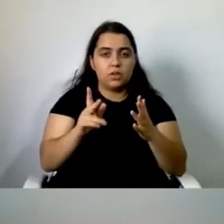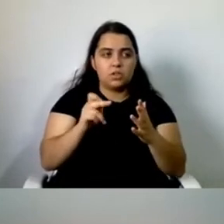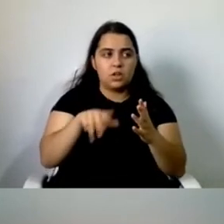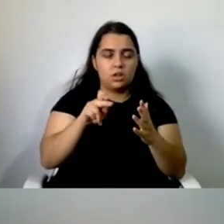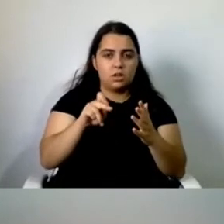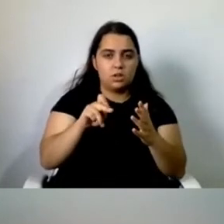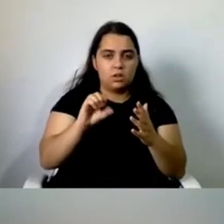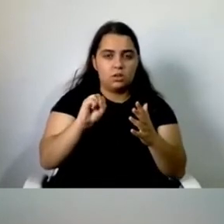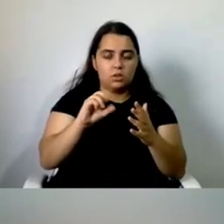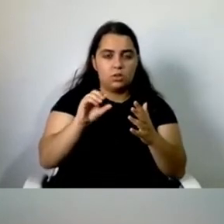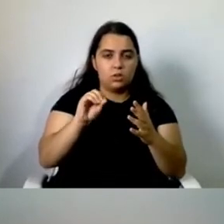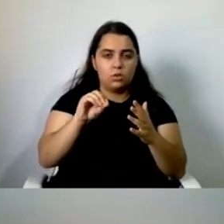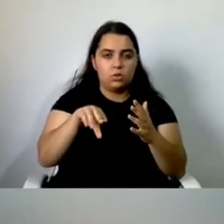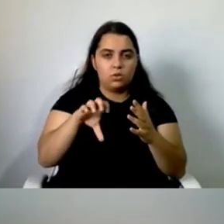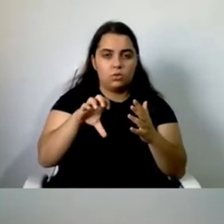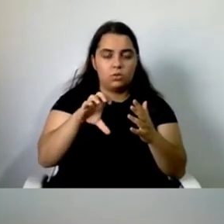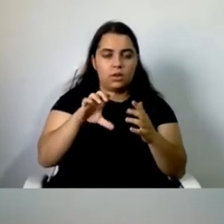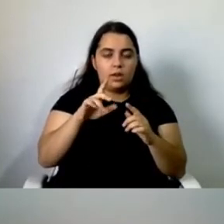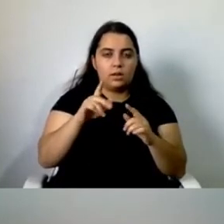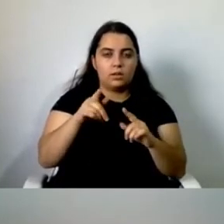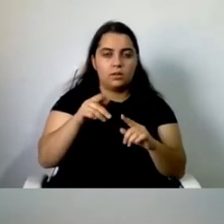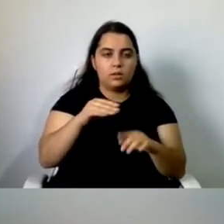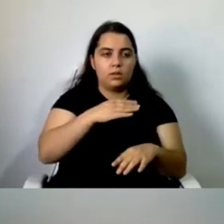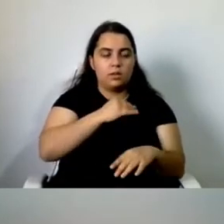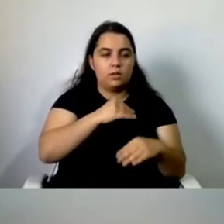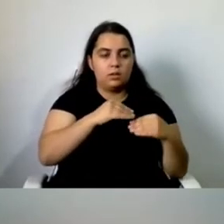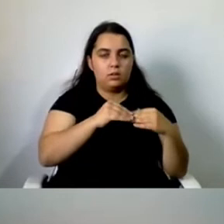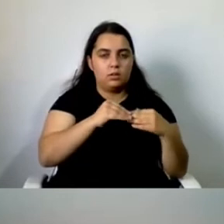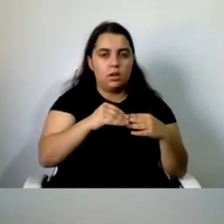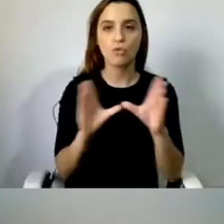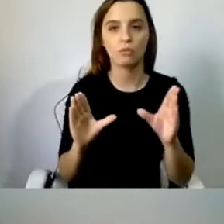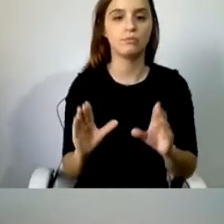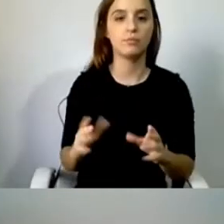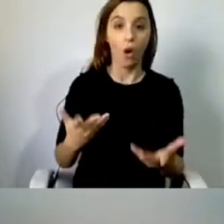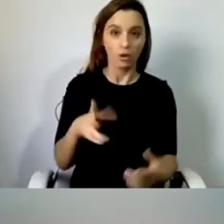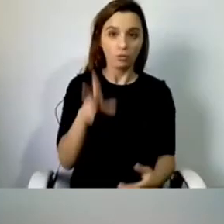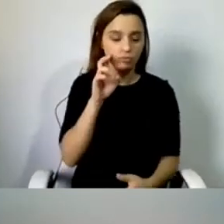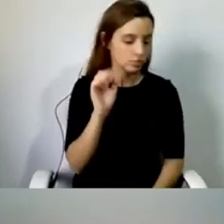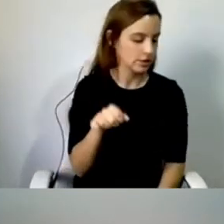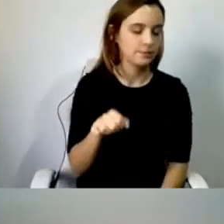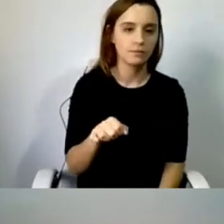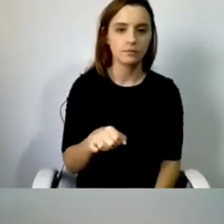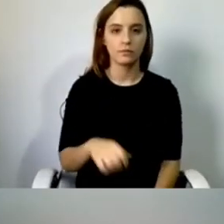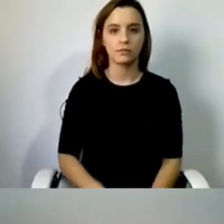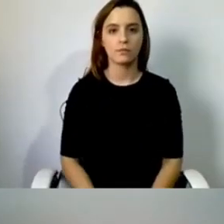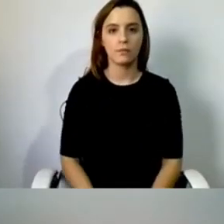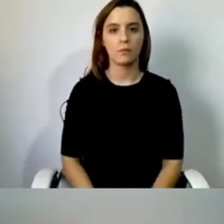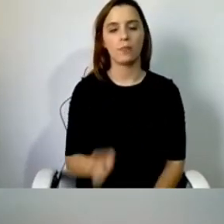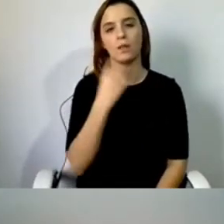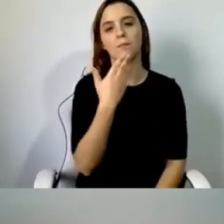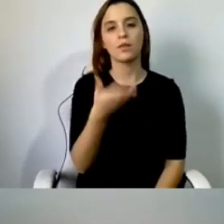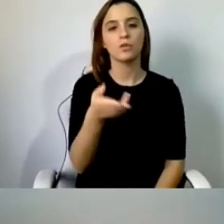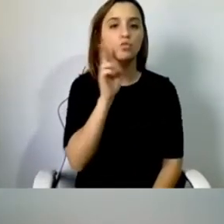representação da APN. Daria-lhe a palavra, então, e mais uma vez bem-vinda. Nós temos desculpa por este